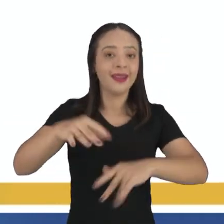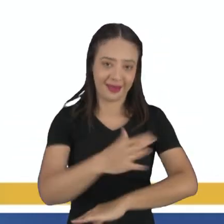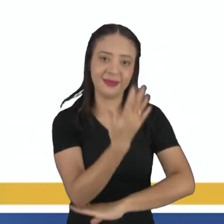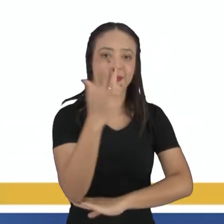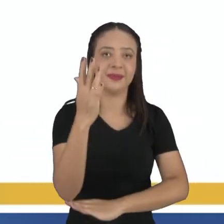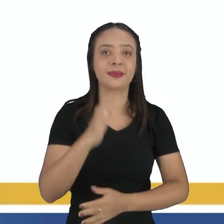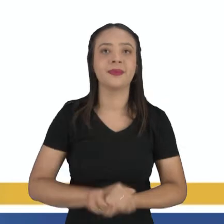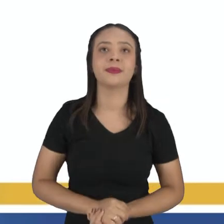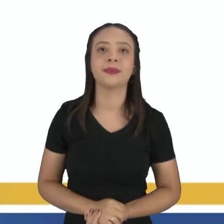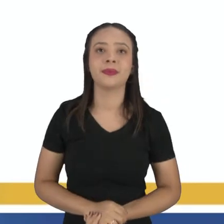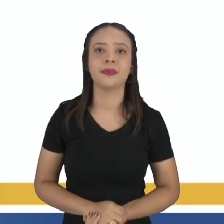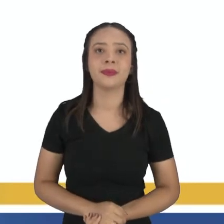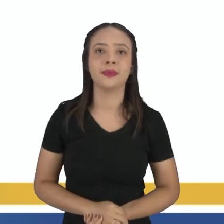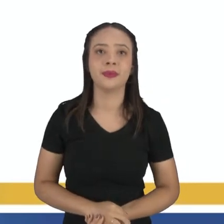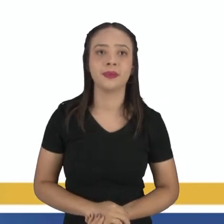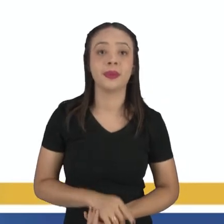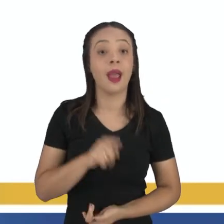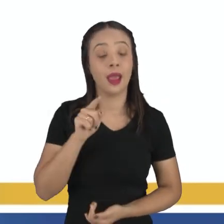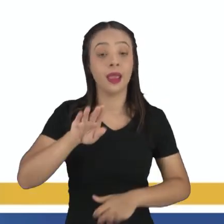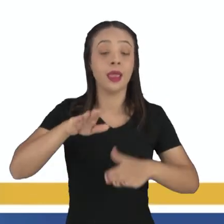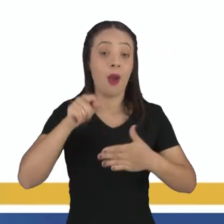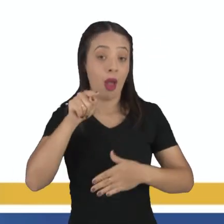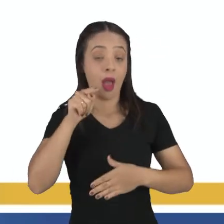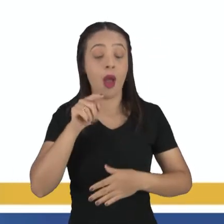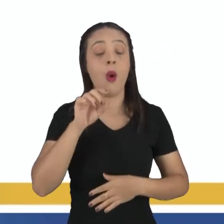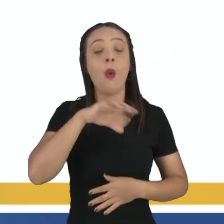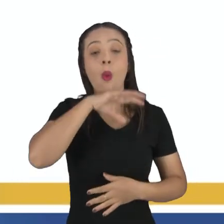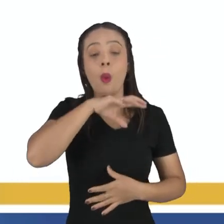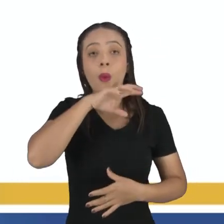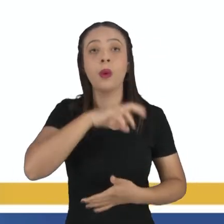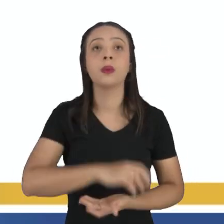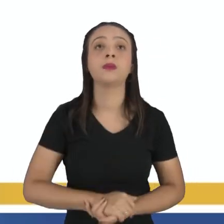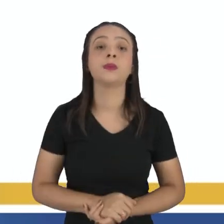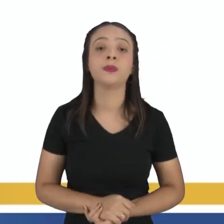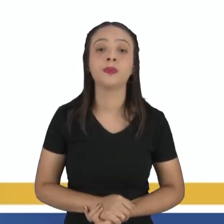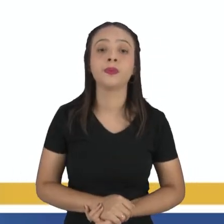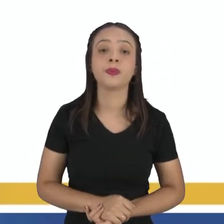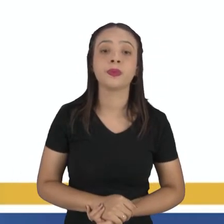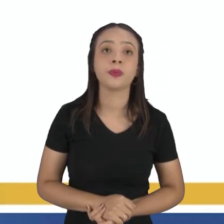curiosidade. A esponja do mar não é uma planta, é um animal. O Bob Esponja é um animal.